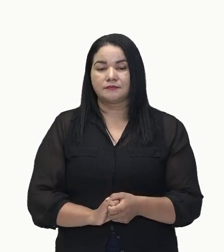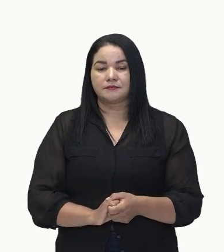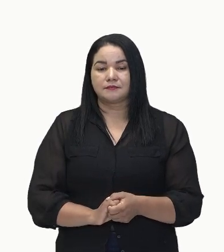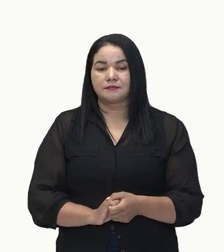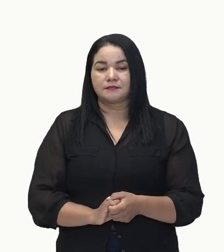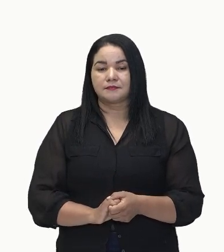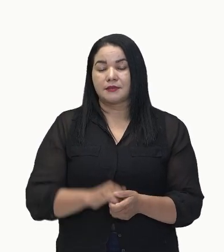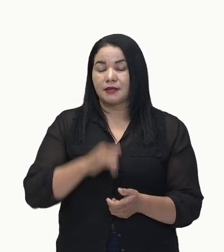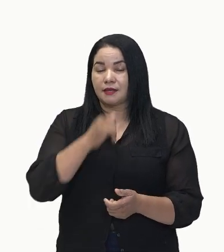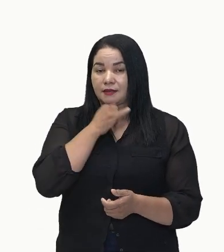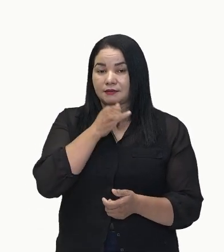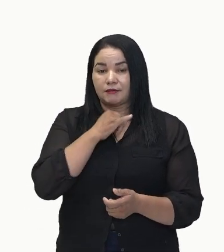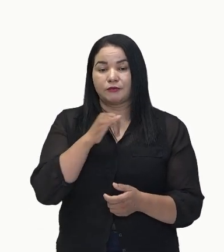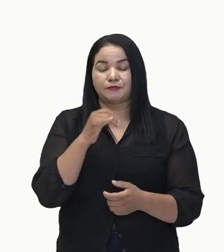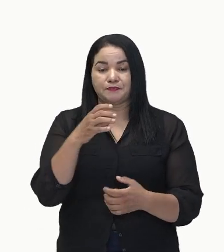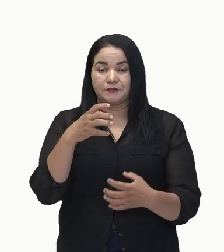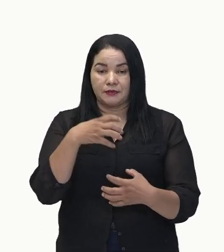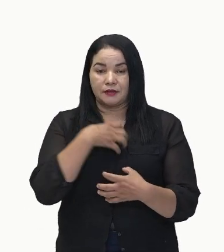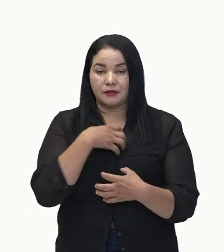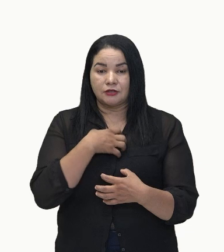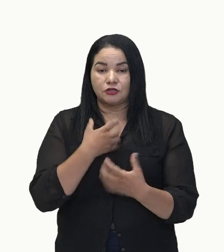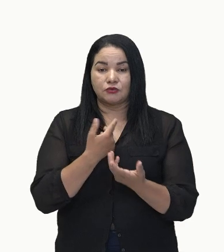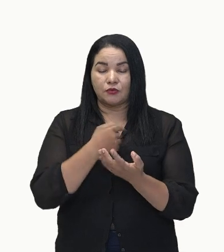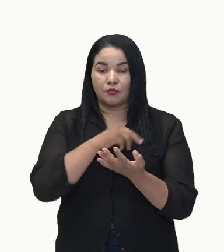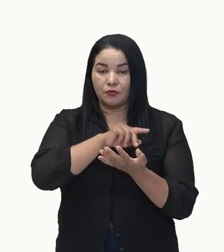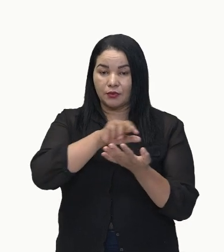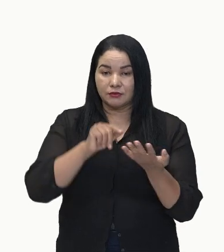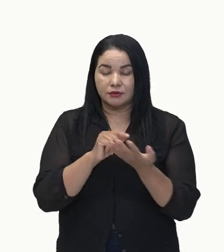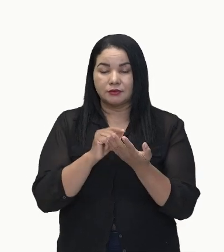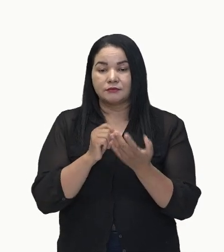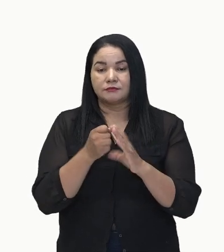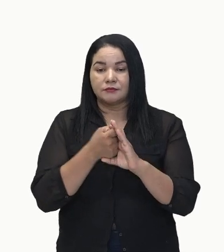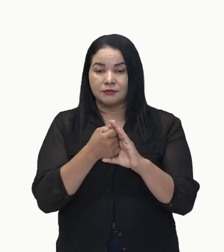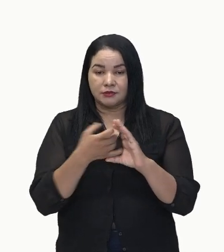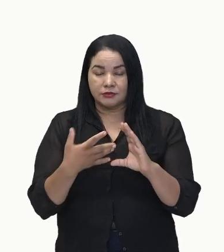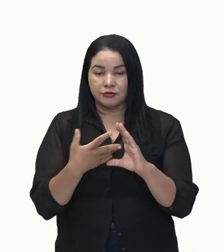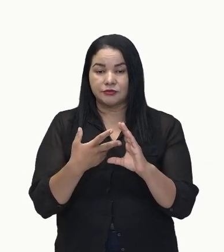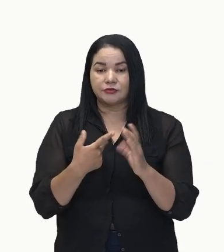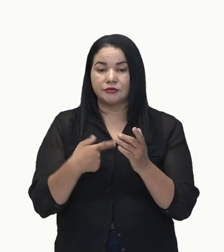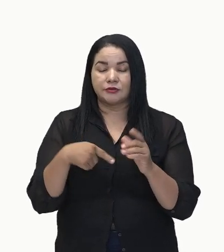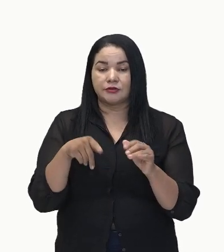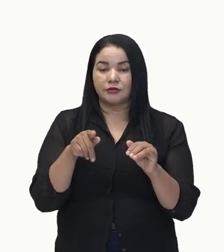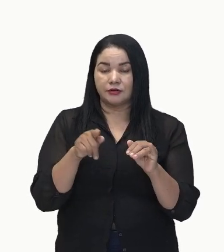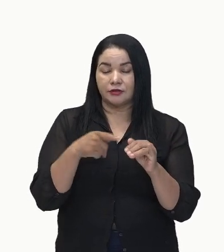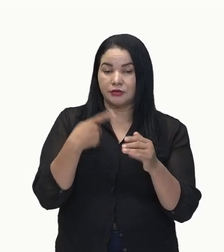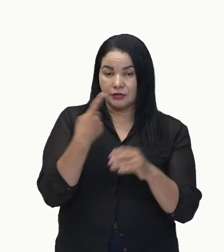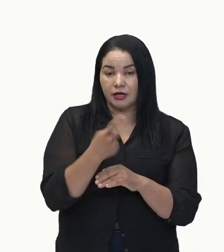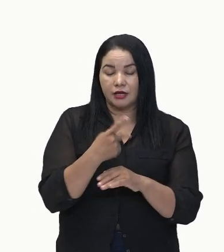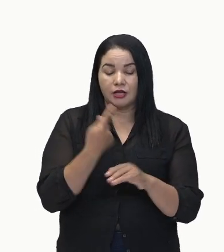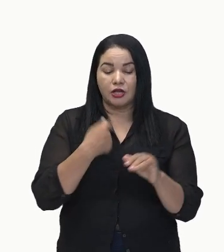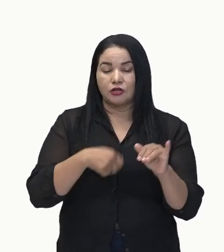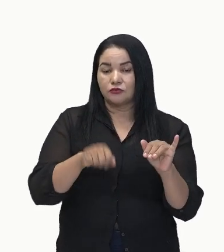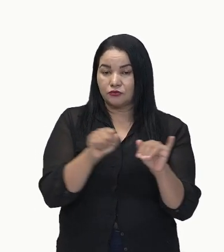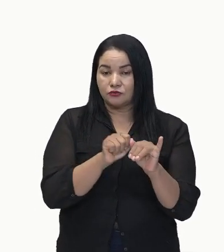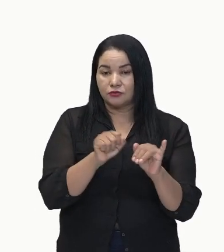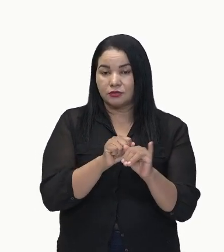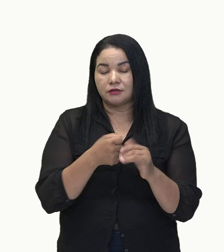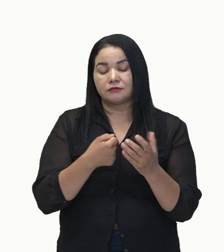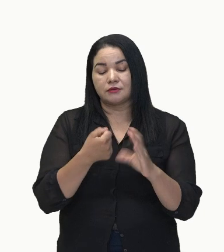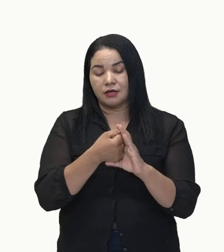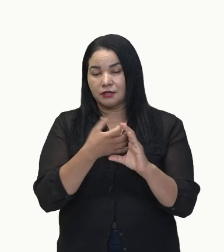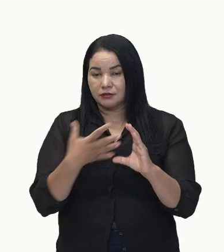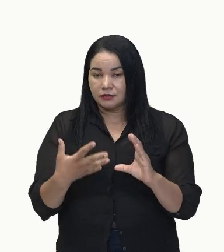do sujeito, uma qualidade do sujeito. Ele vai expressar uma característica do